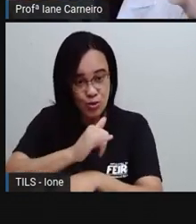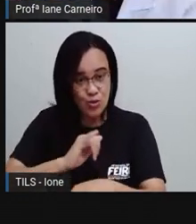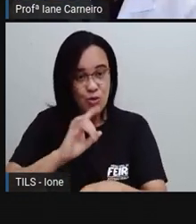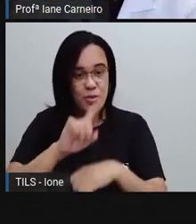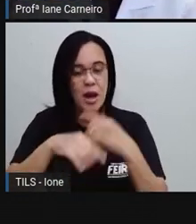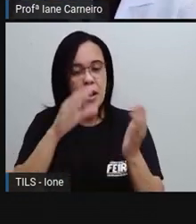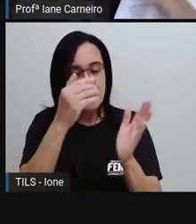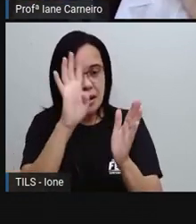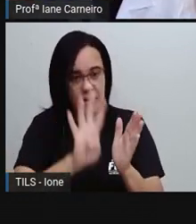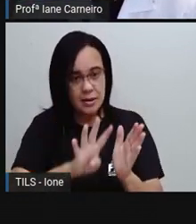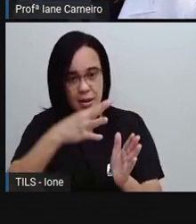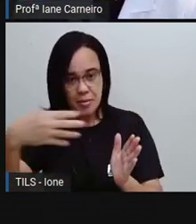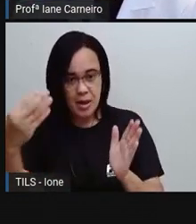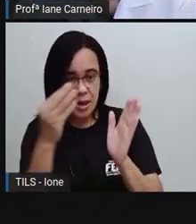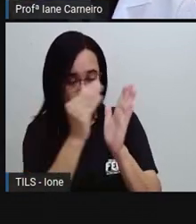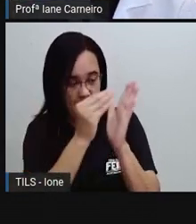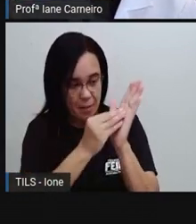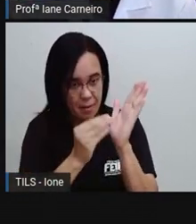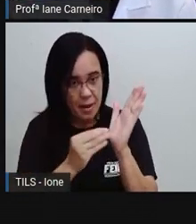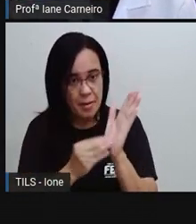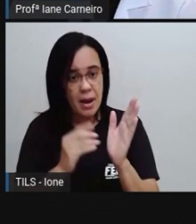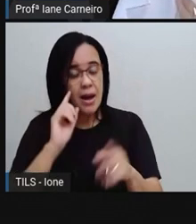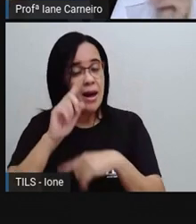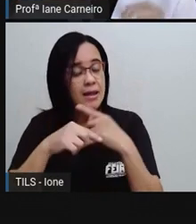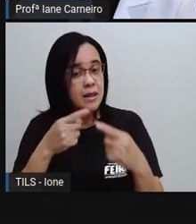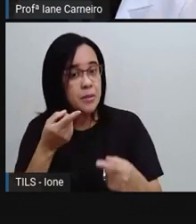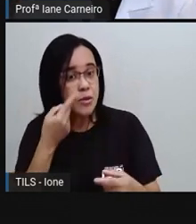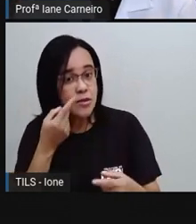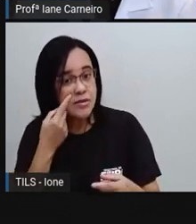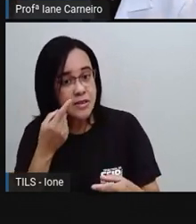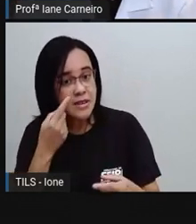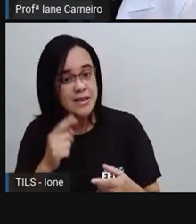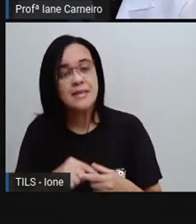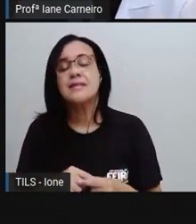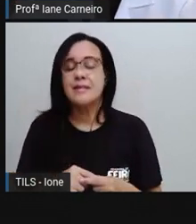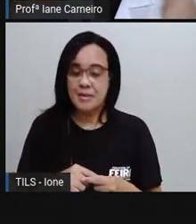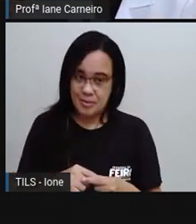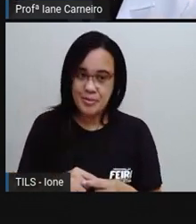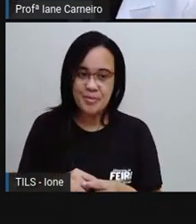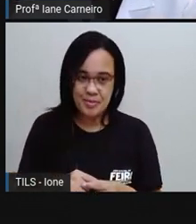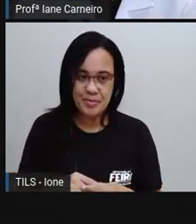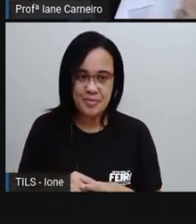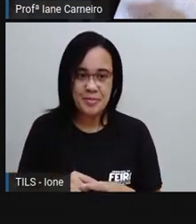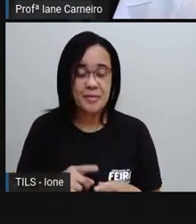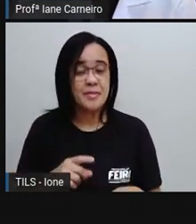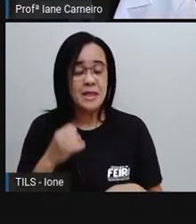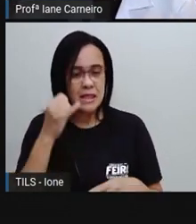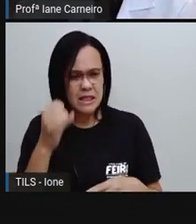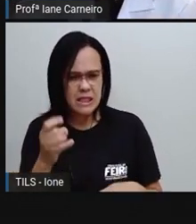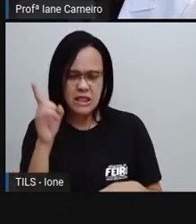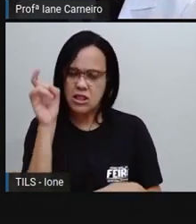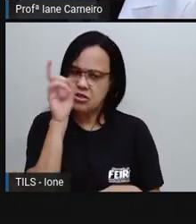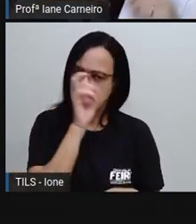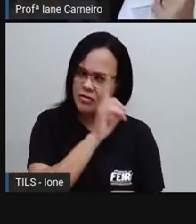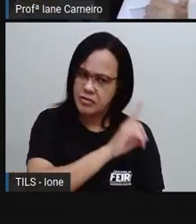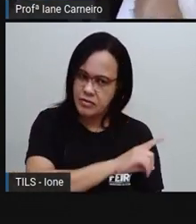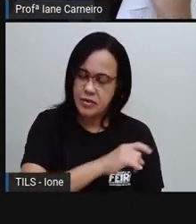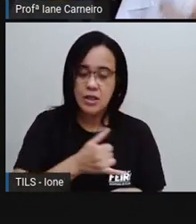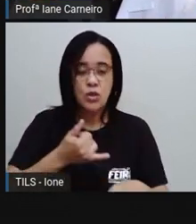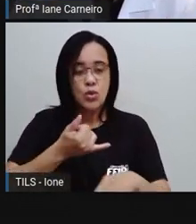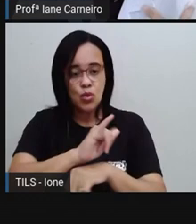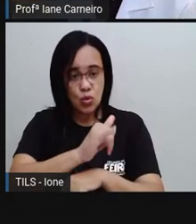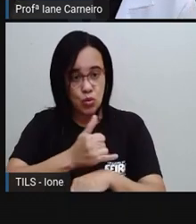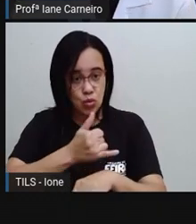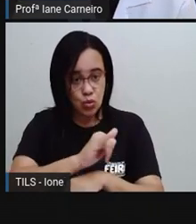acompanha o que a Pró tá explicando e depois você vai no YouTube e faz a aula, tá bom? Se tiver dificuldade pra fazer no YouTube, é só pedir